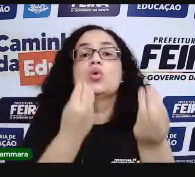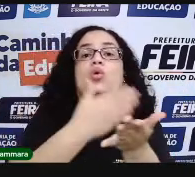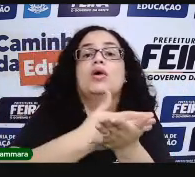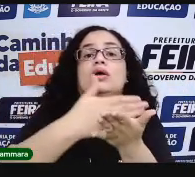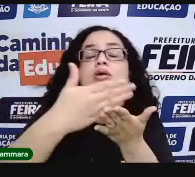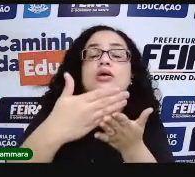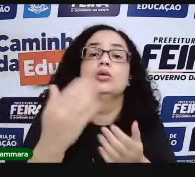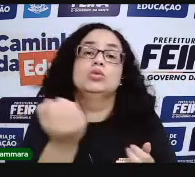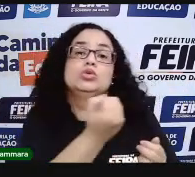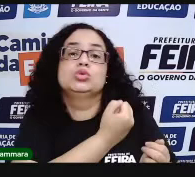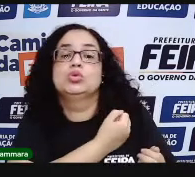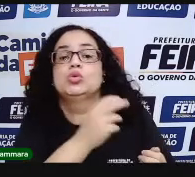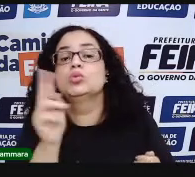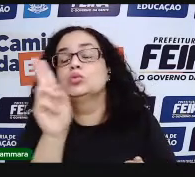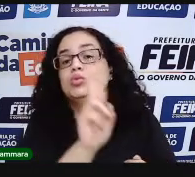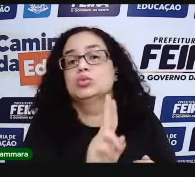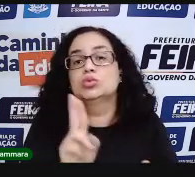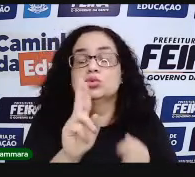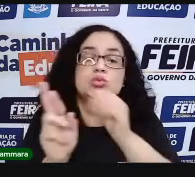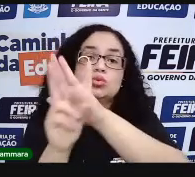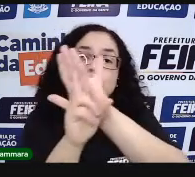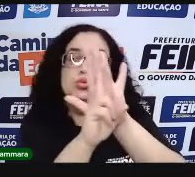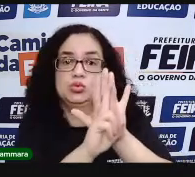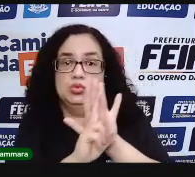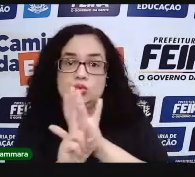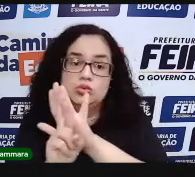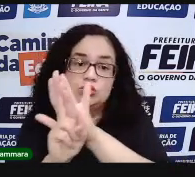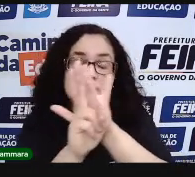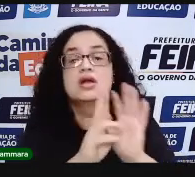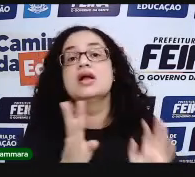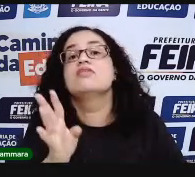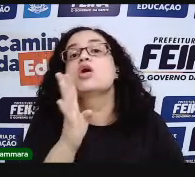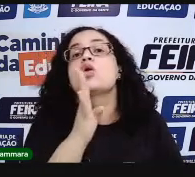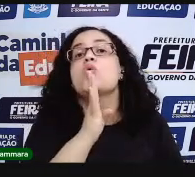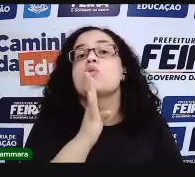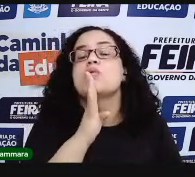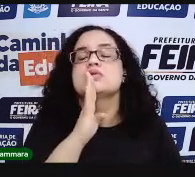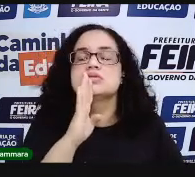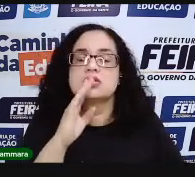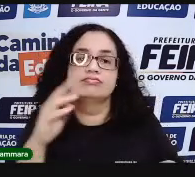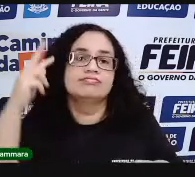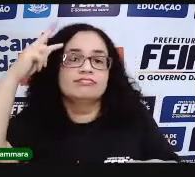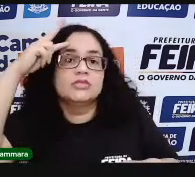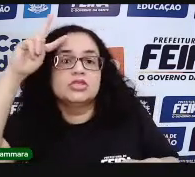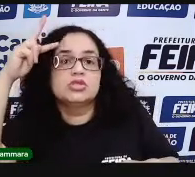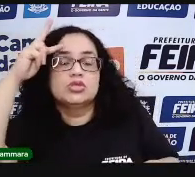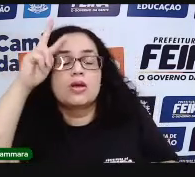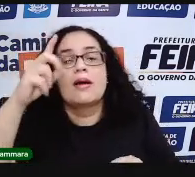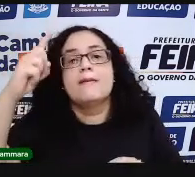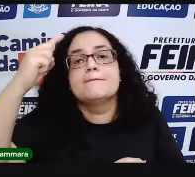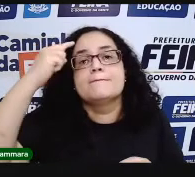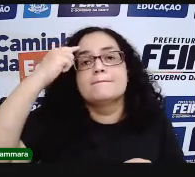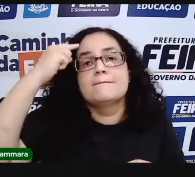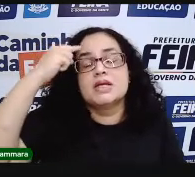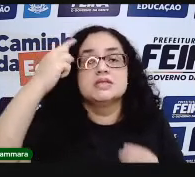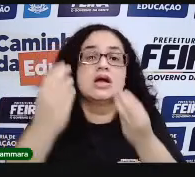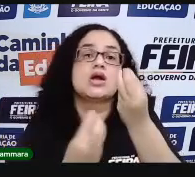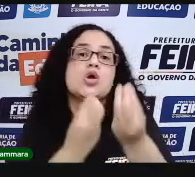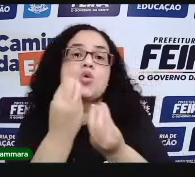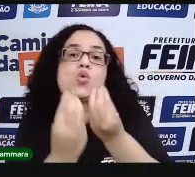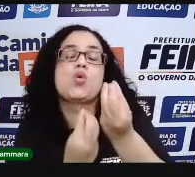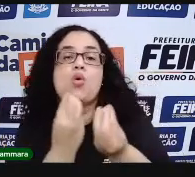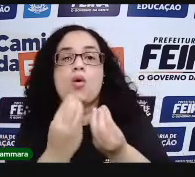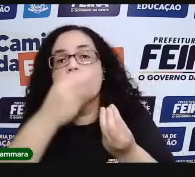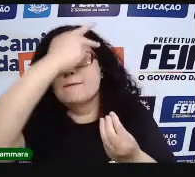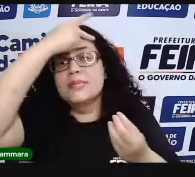começaram a ser usados como representação? A gente vai conhecer um pouquinho dessa história para pensarmos